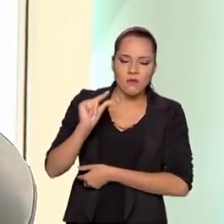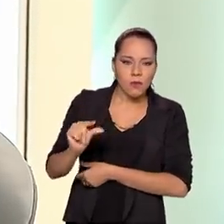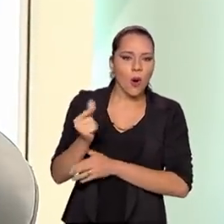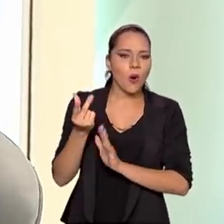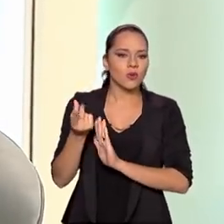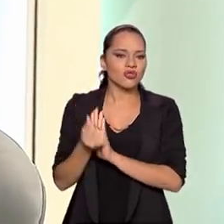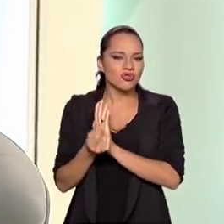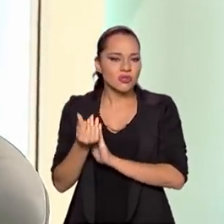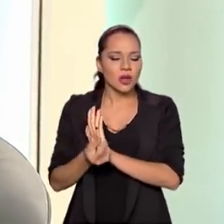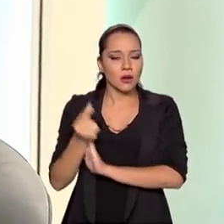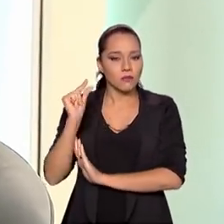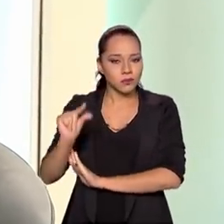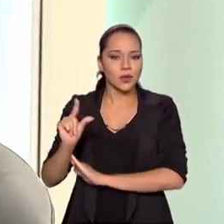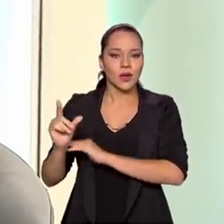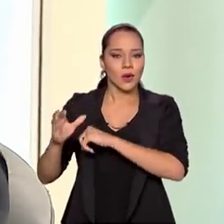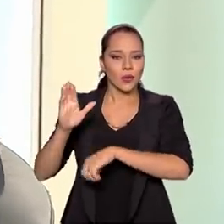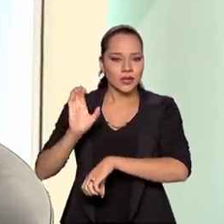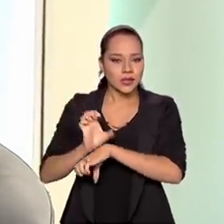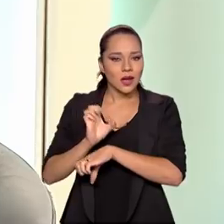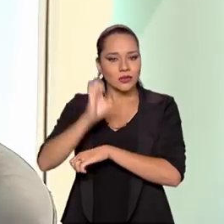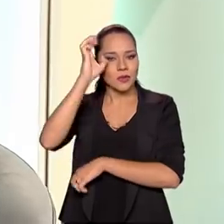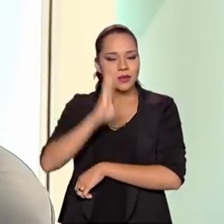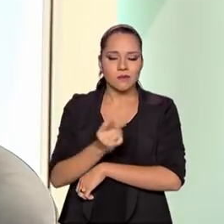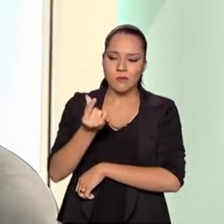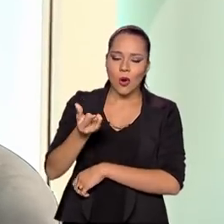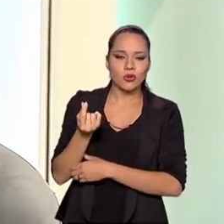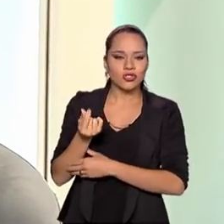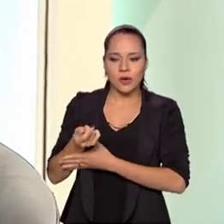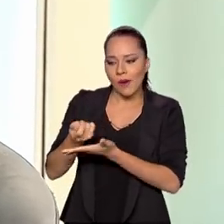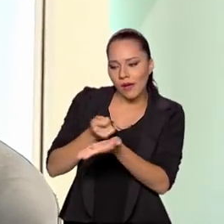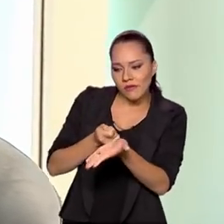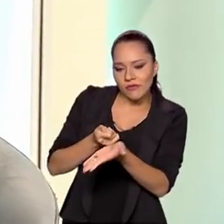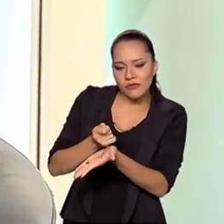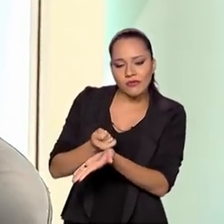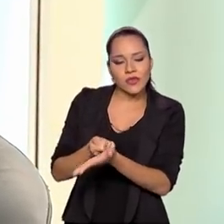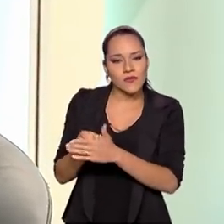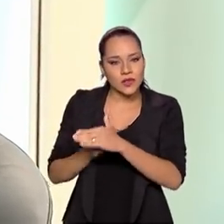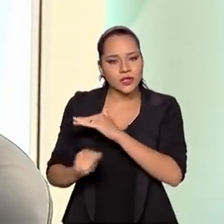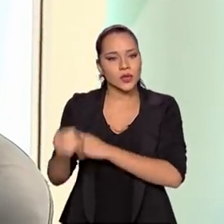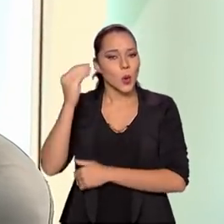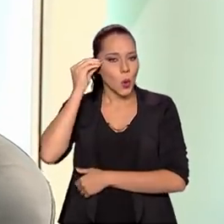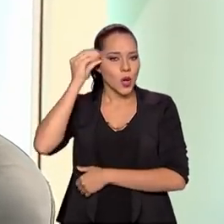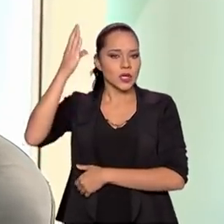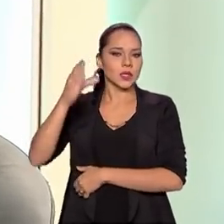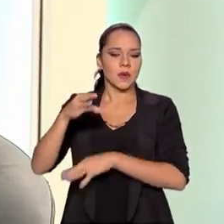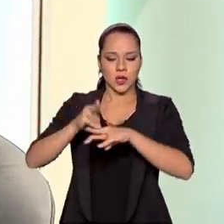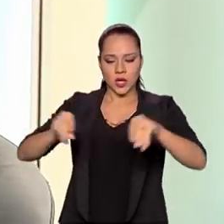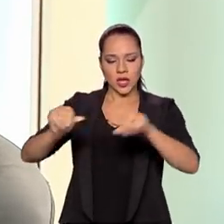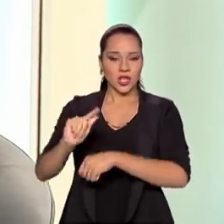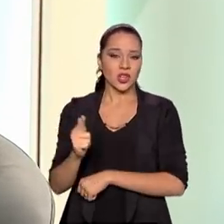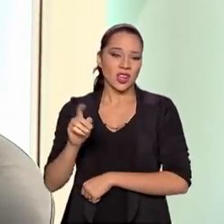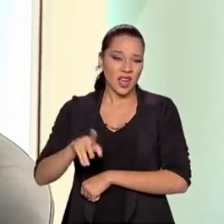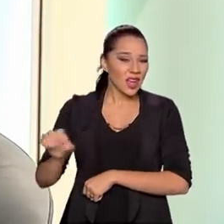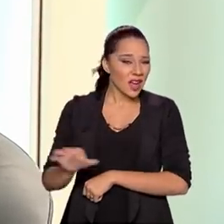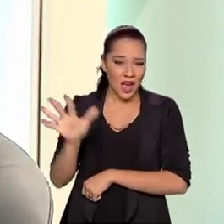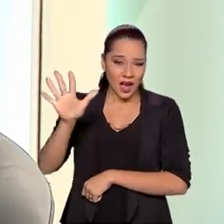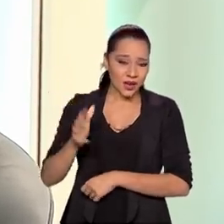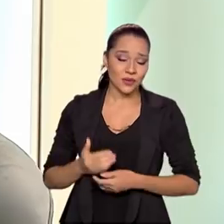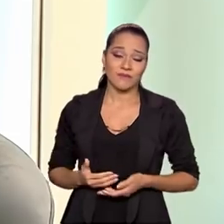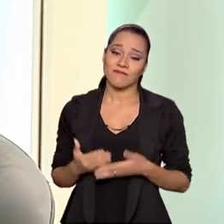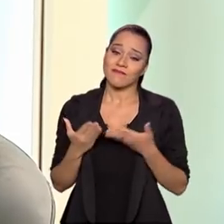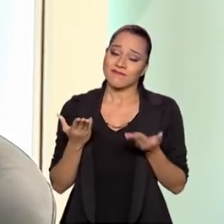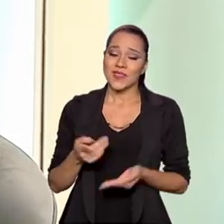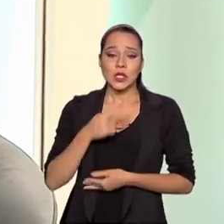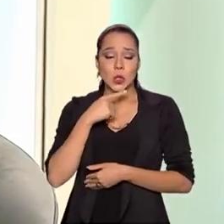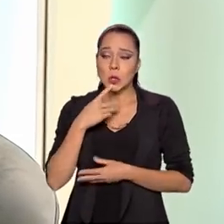dinheiro, o Estado brasileiro, para investir no conhecimento geológico, que uma atividade muito cara. Então, você já não